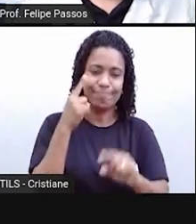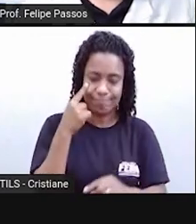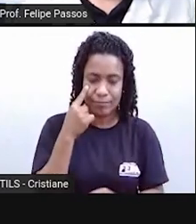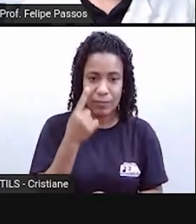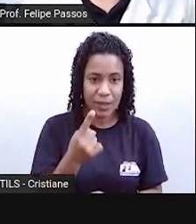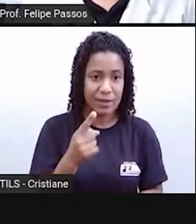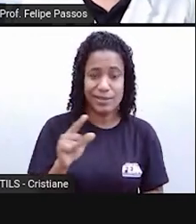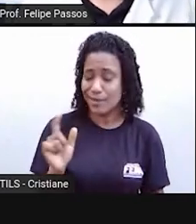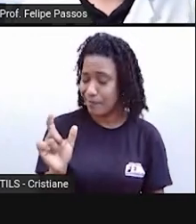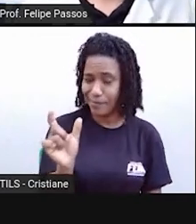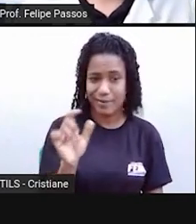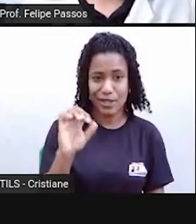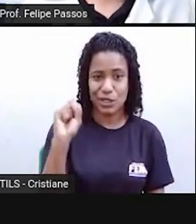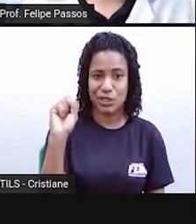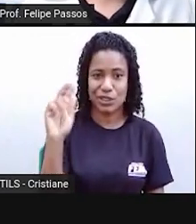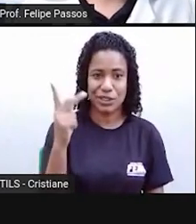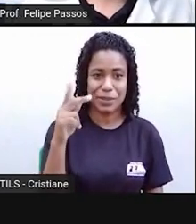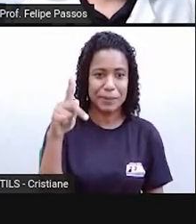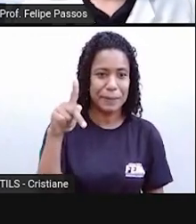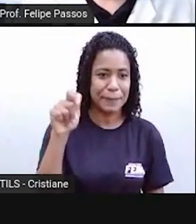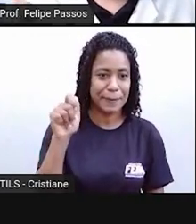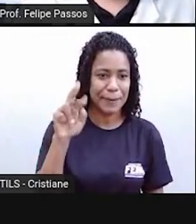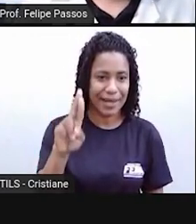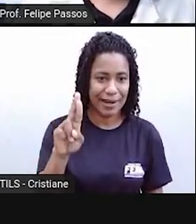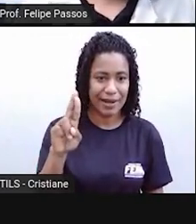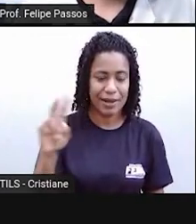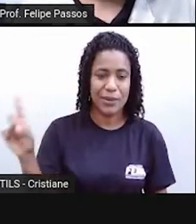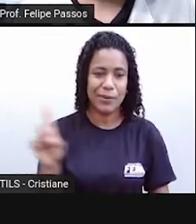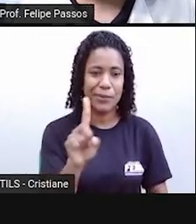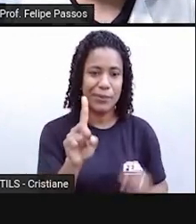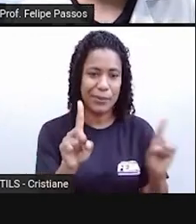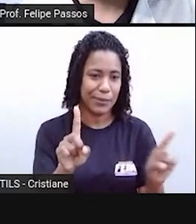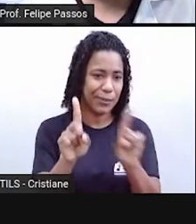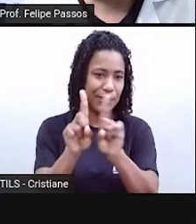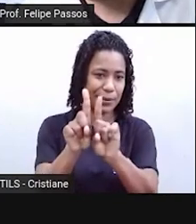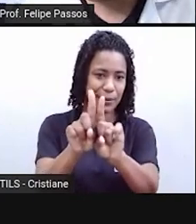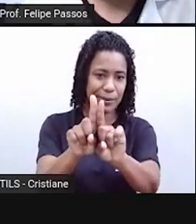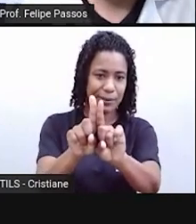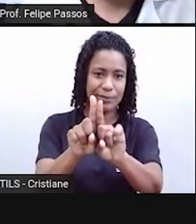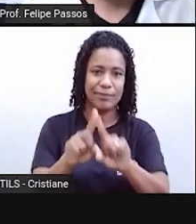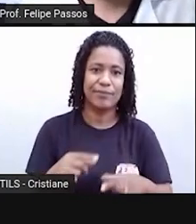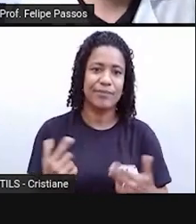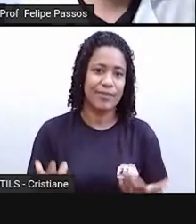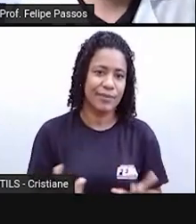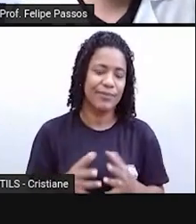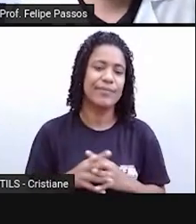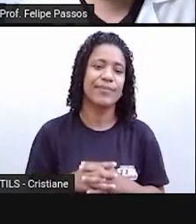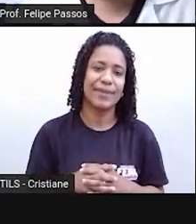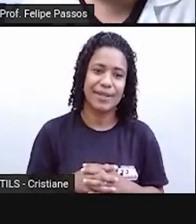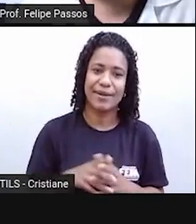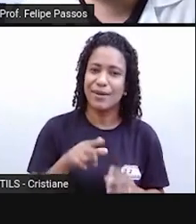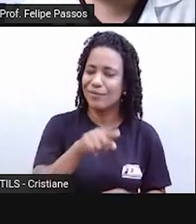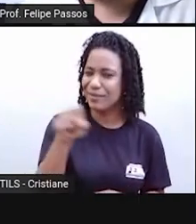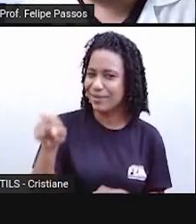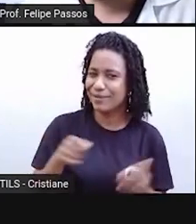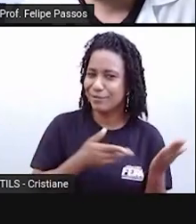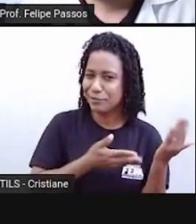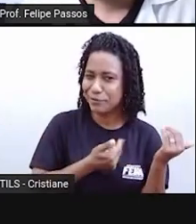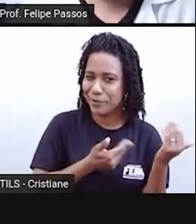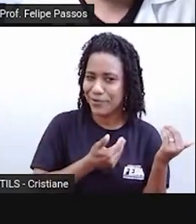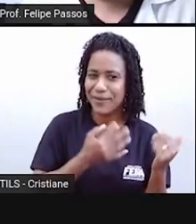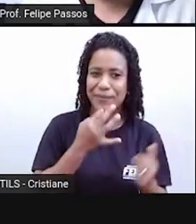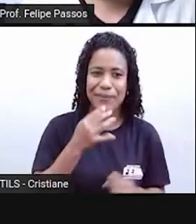que criou e deu todo um significado para ela. Olha essa expressão aqui. Hoje em dia, eu acho que vocês jovenzinhos não usam muito, não.